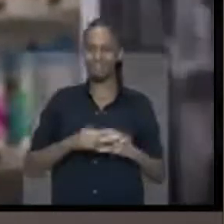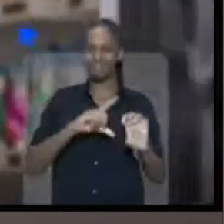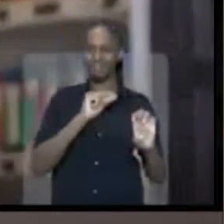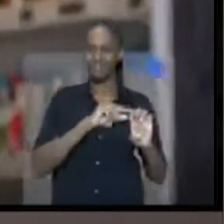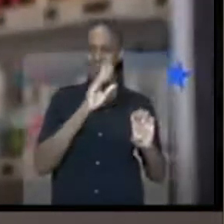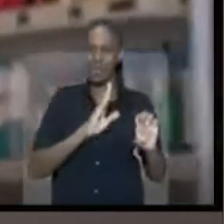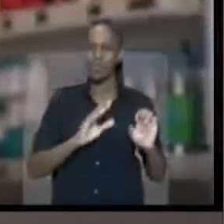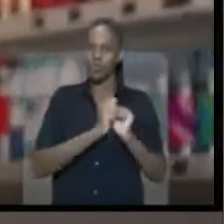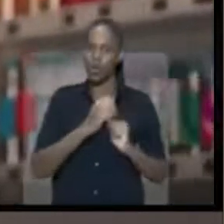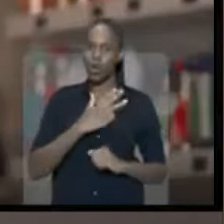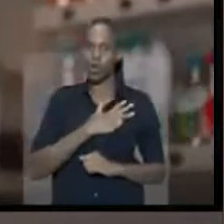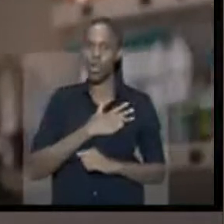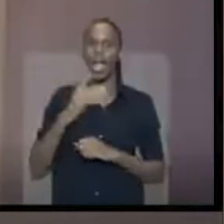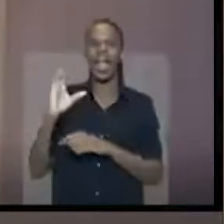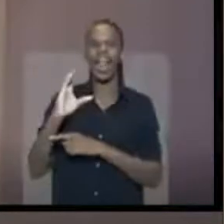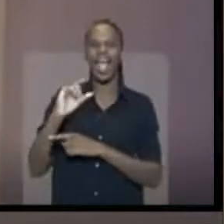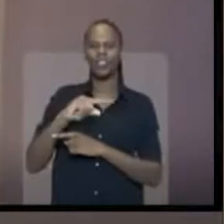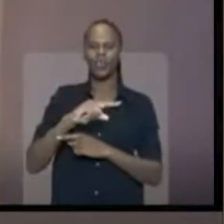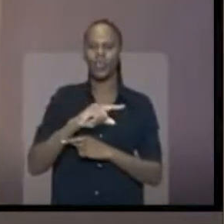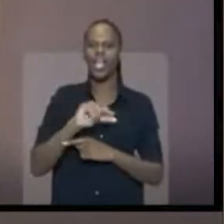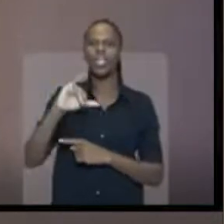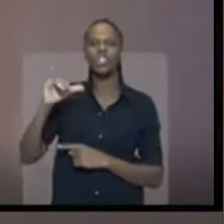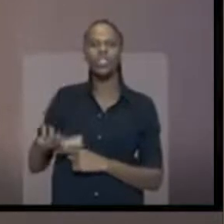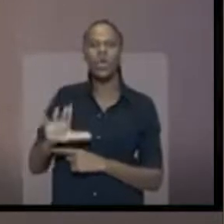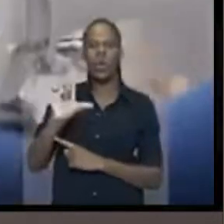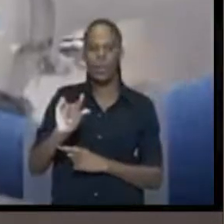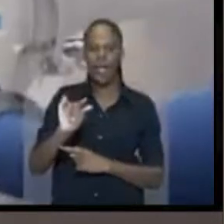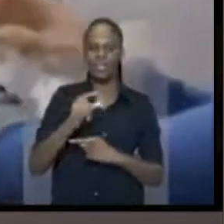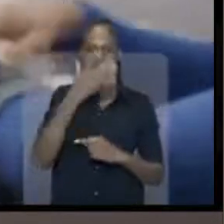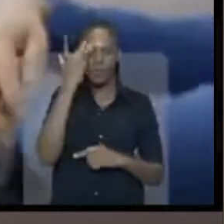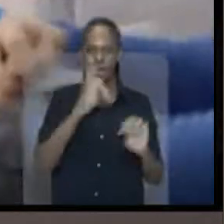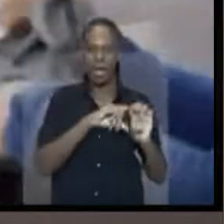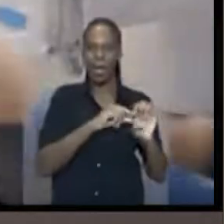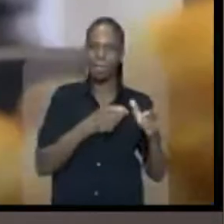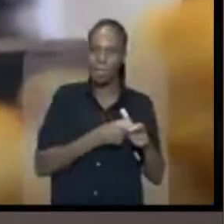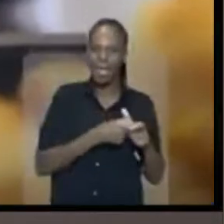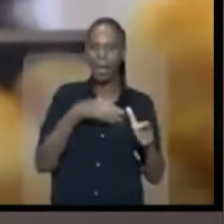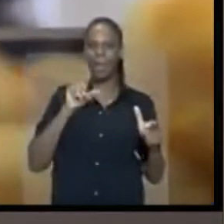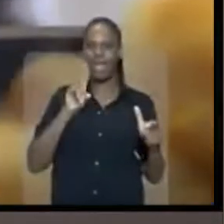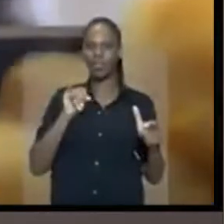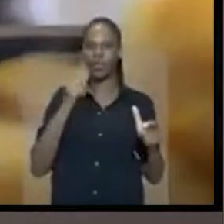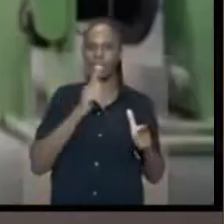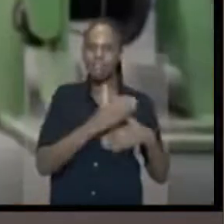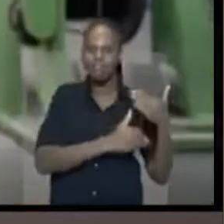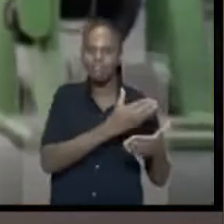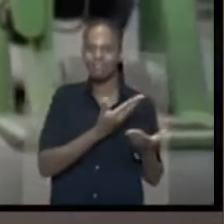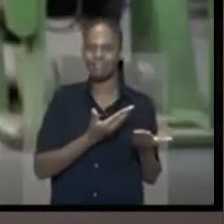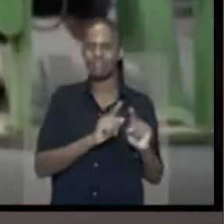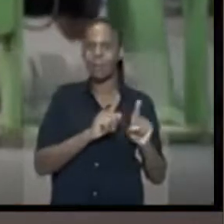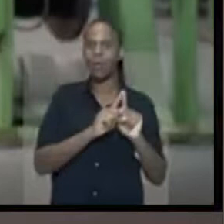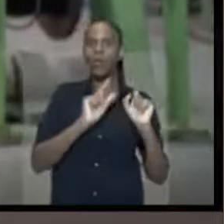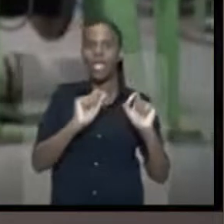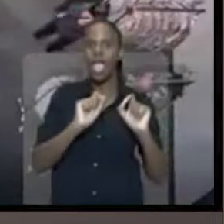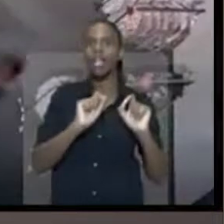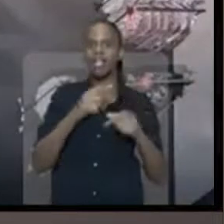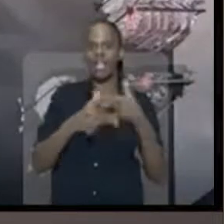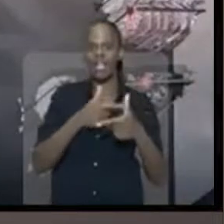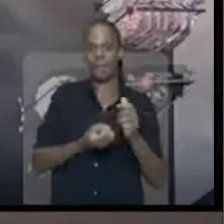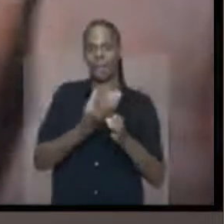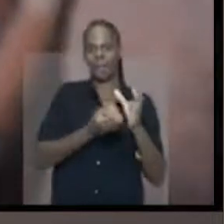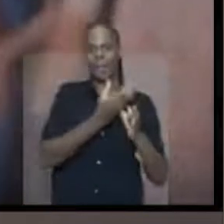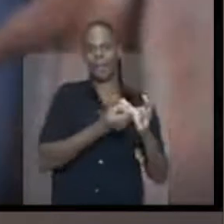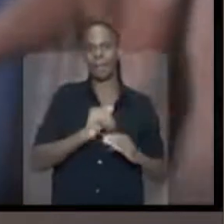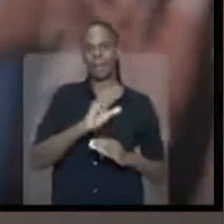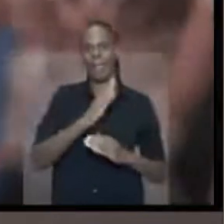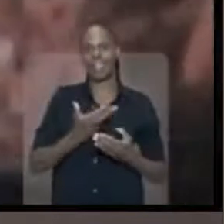Empreende Brasil é com Lula. Crédito a juros baixos para pequenos e médios empreendedores desenvolverem seus negócios e